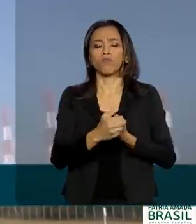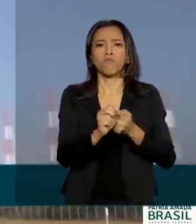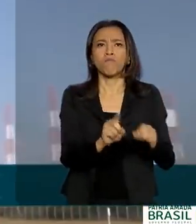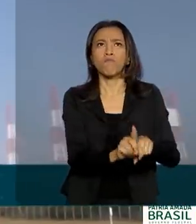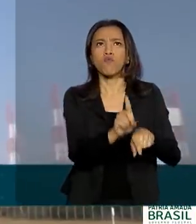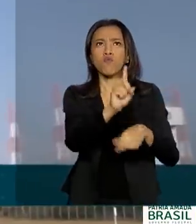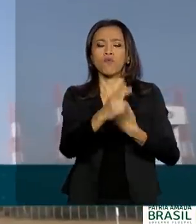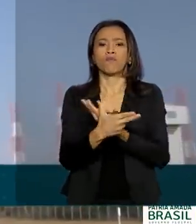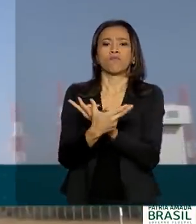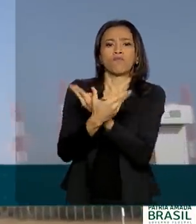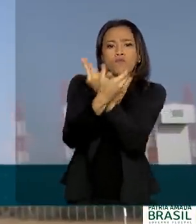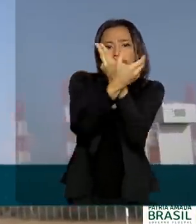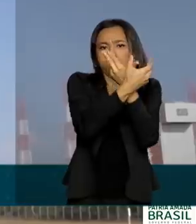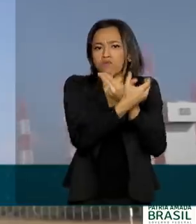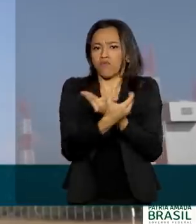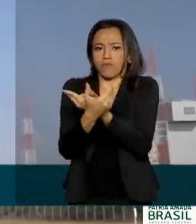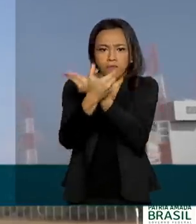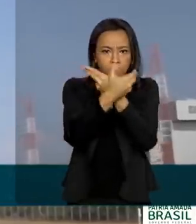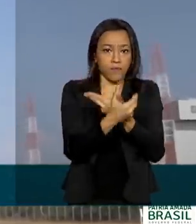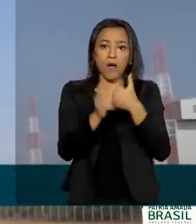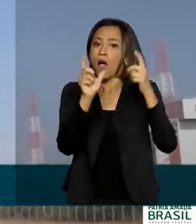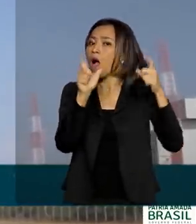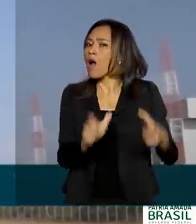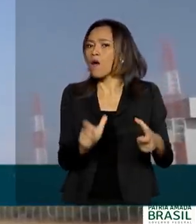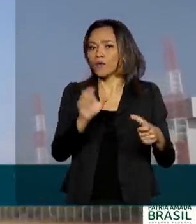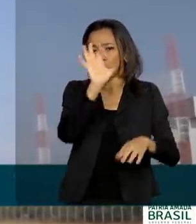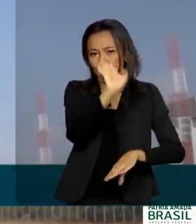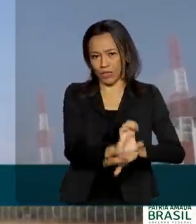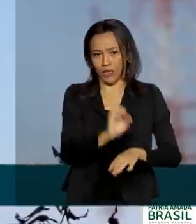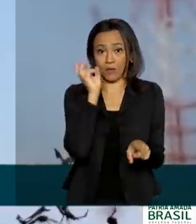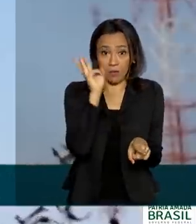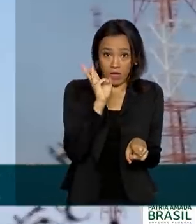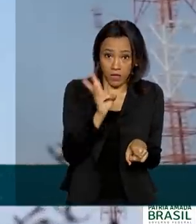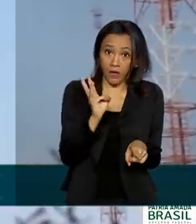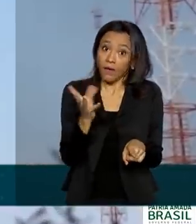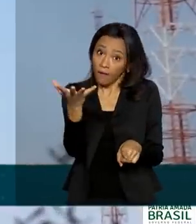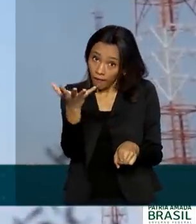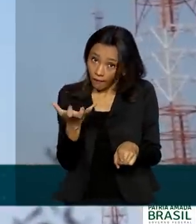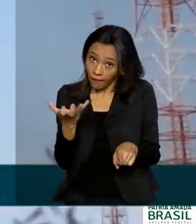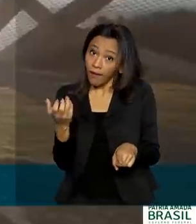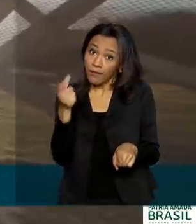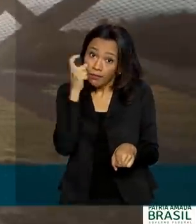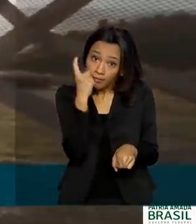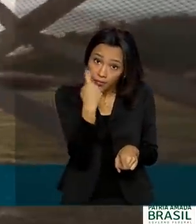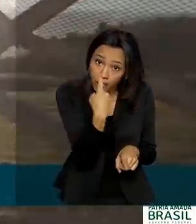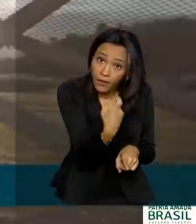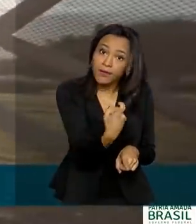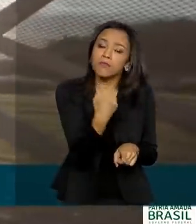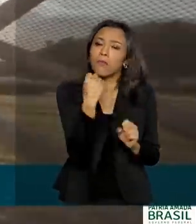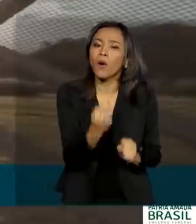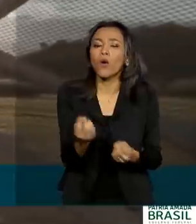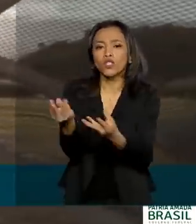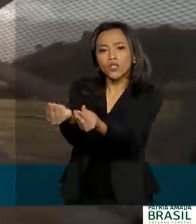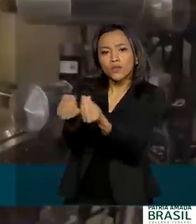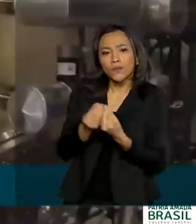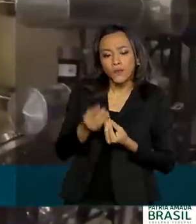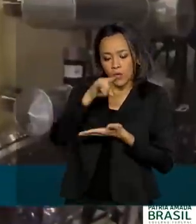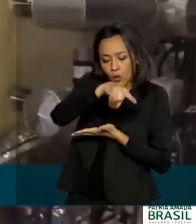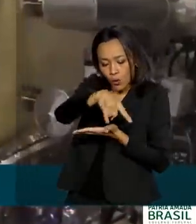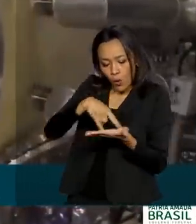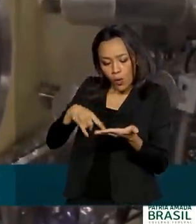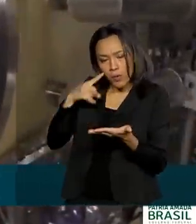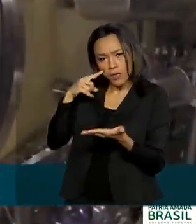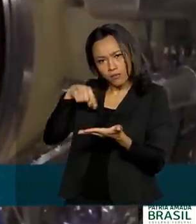partir da base de Alcântara, no Maranhão. Os interessados em fazer lançamentos do Brasil devem enviar documentos para análise